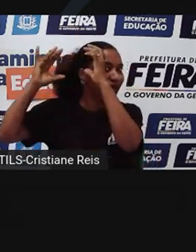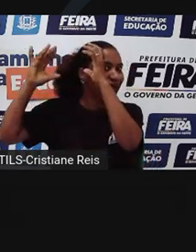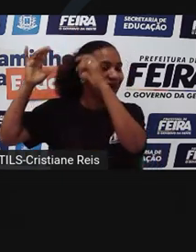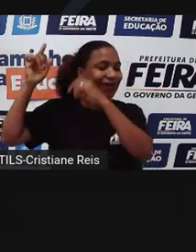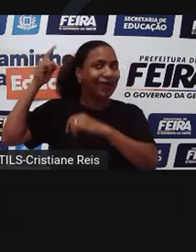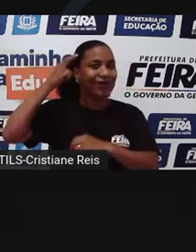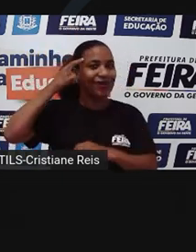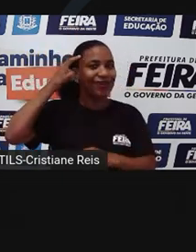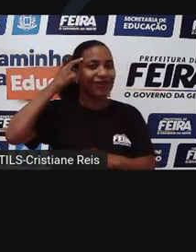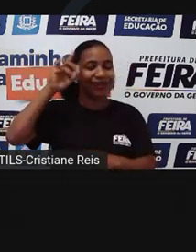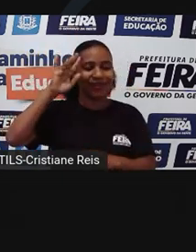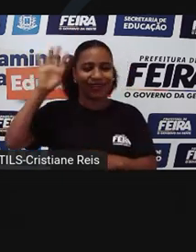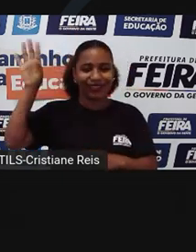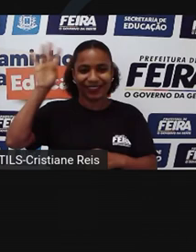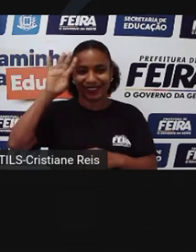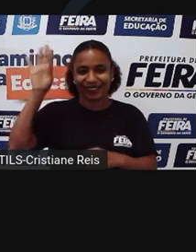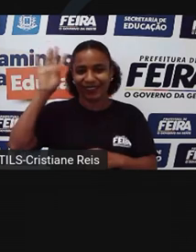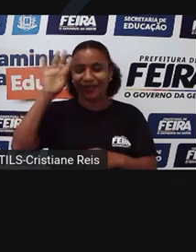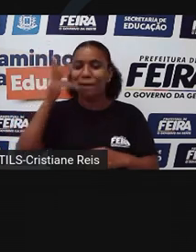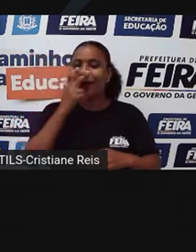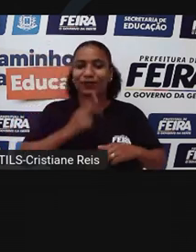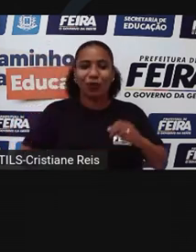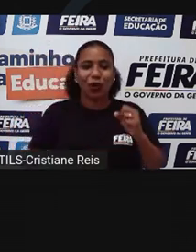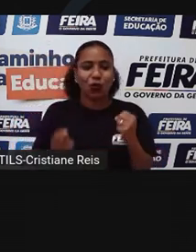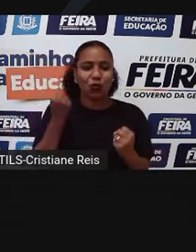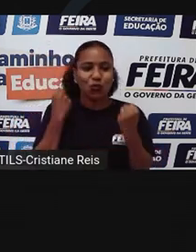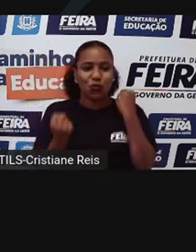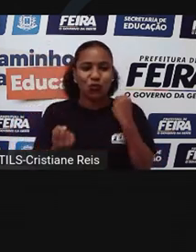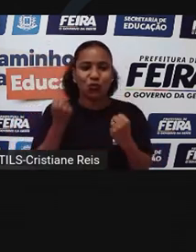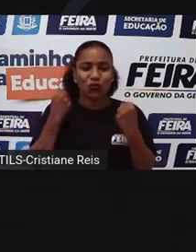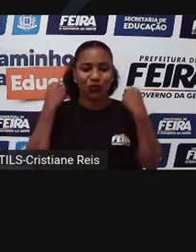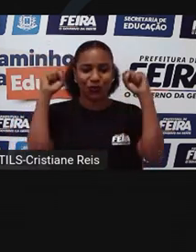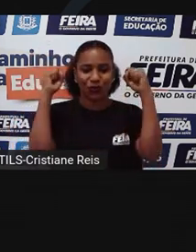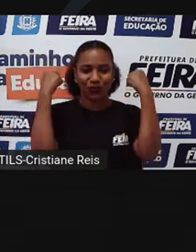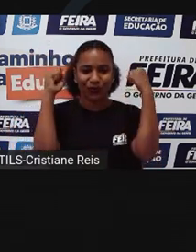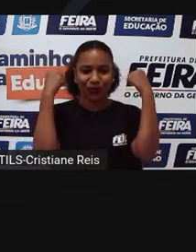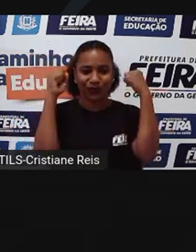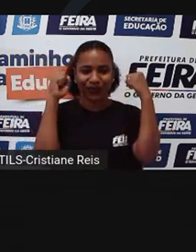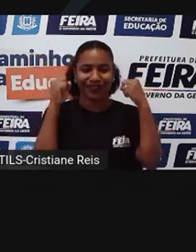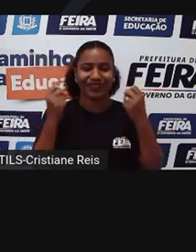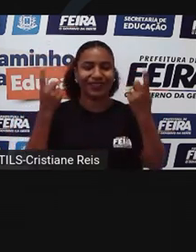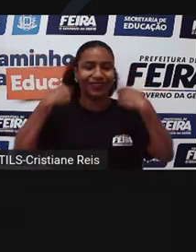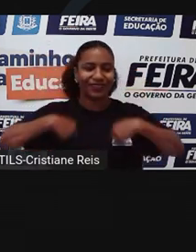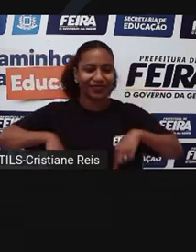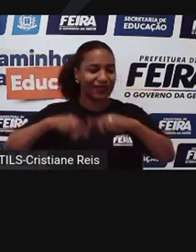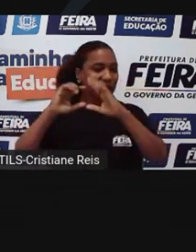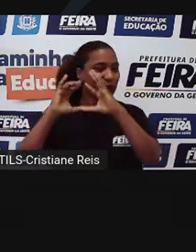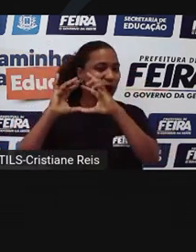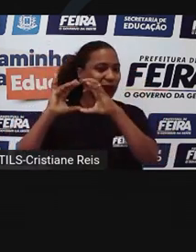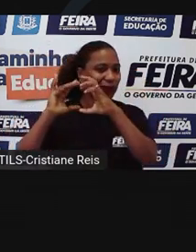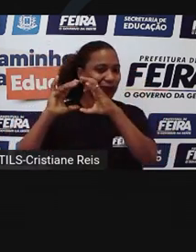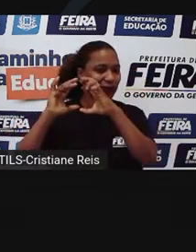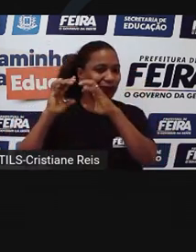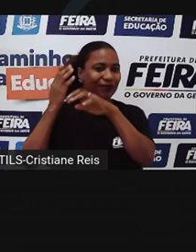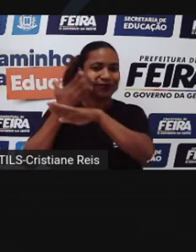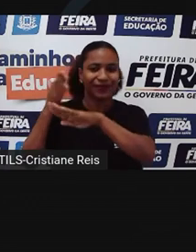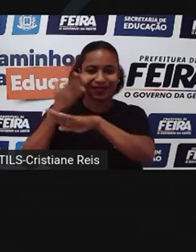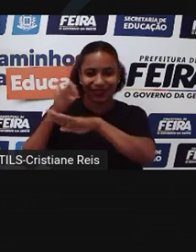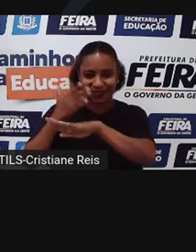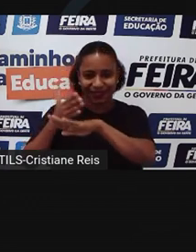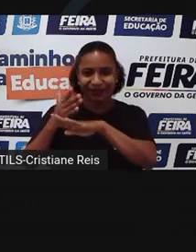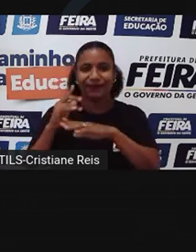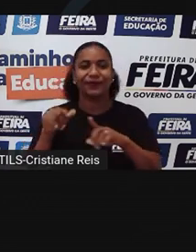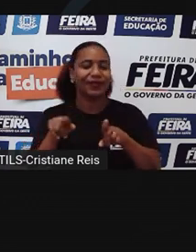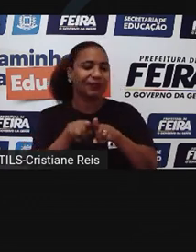que é semelhante à memória muscular em esportes. Eles descobriram também que ser absorvido em um romance